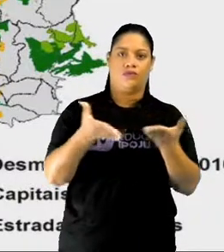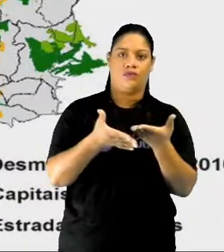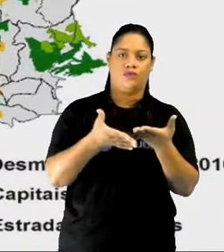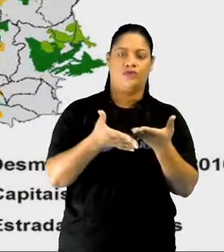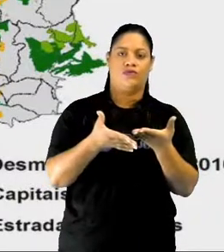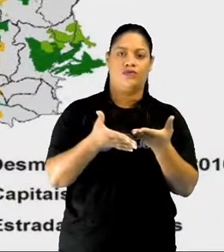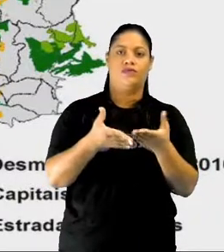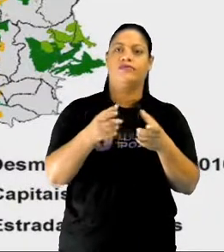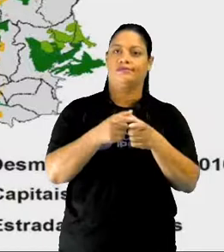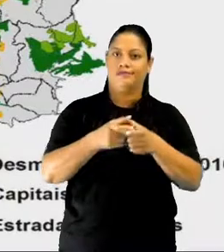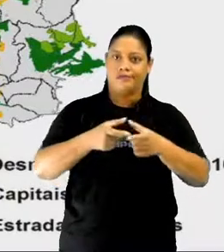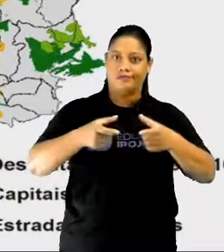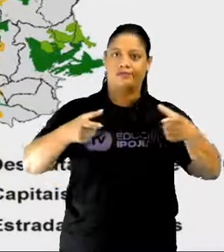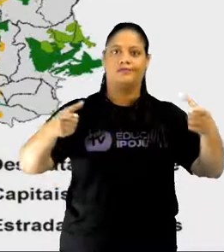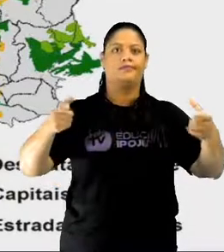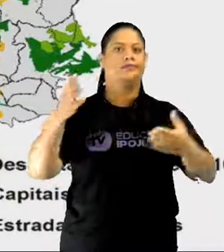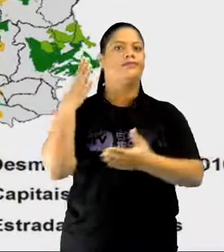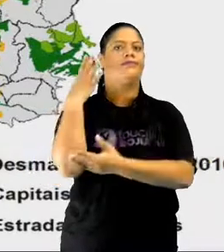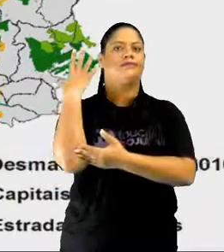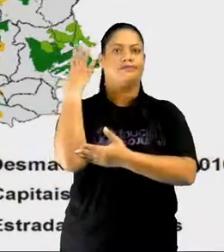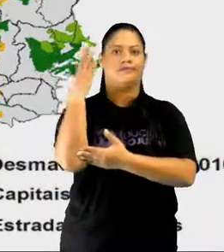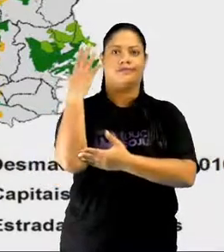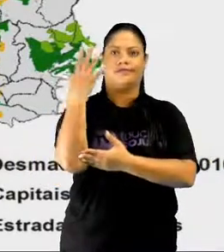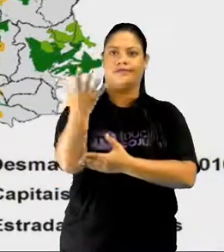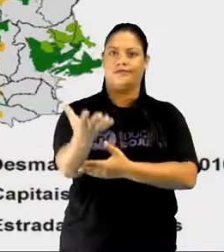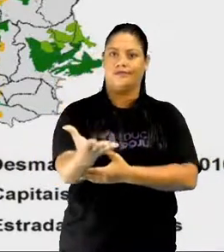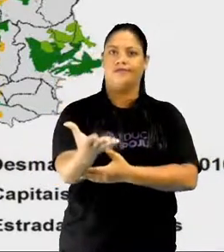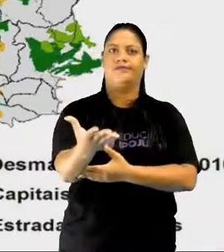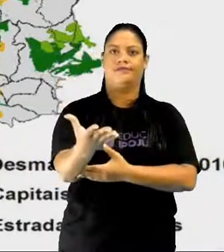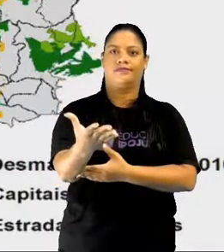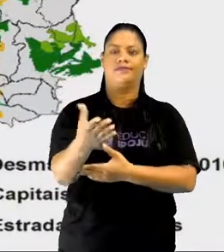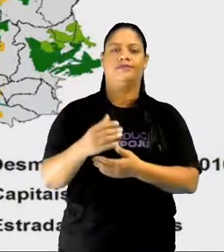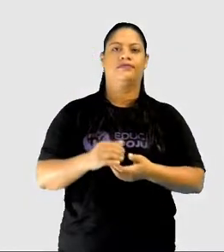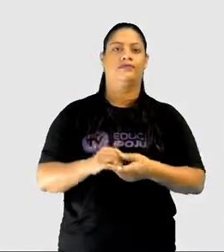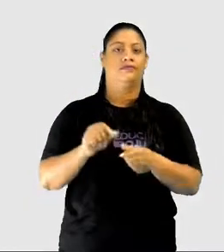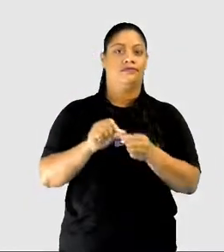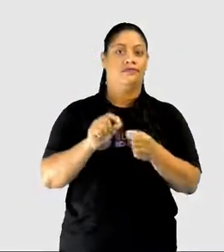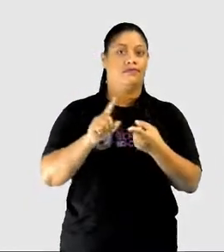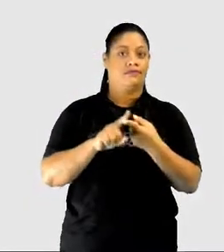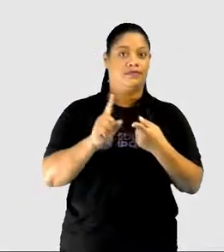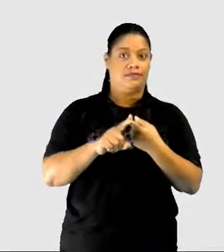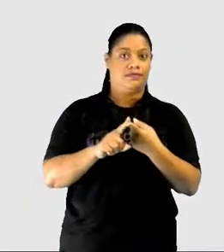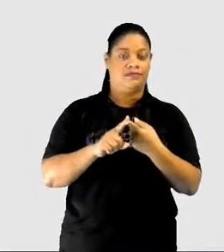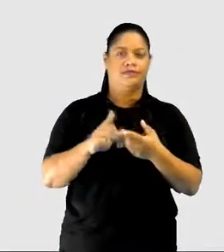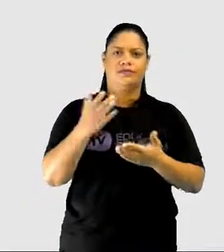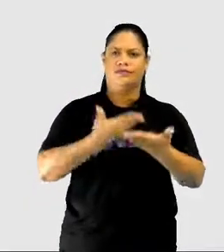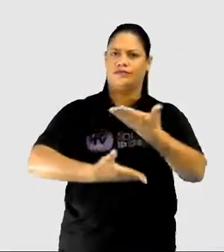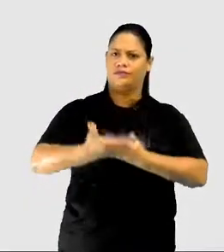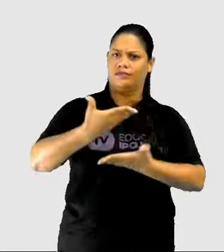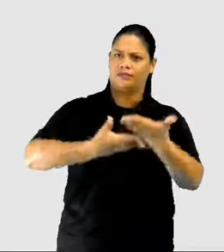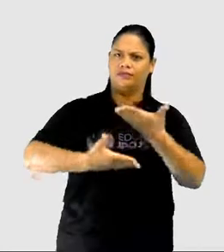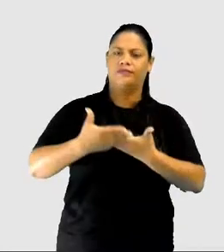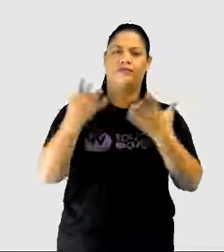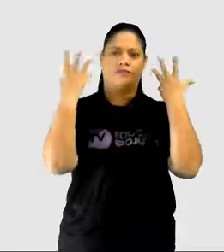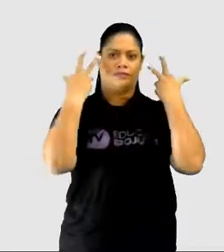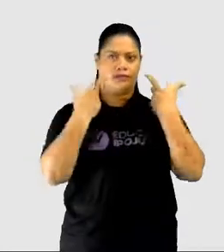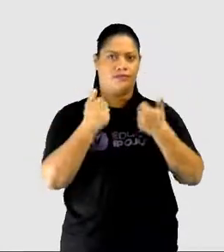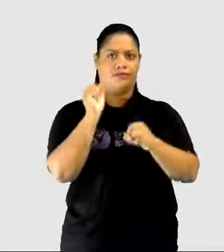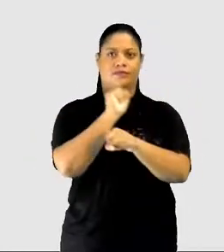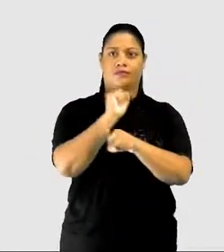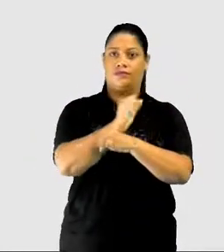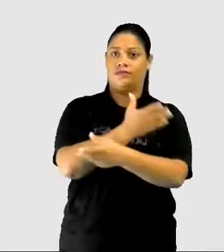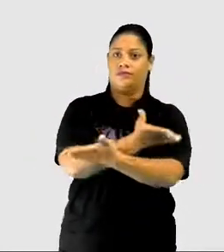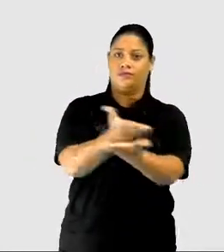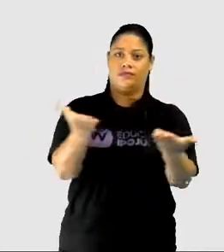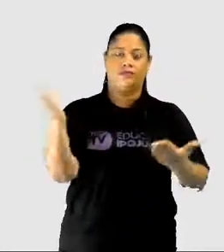gente tem uma área muito maior, principalmente por conta do agronegócio. Bem, pessoal, eu espero que vocês tenham